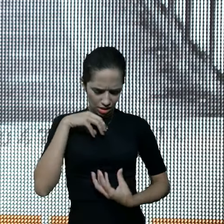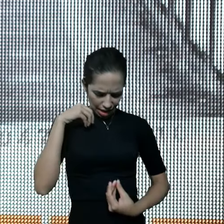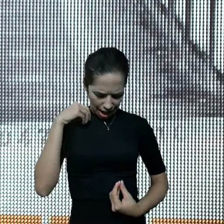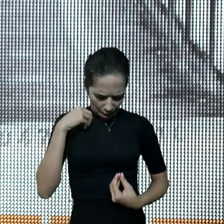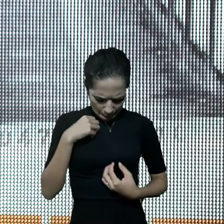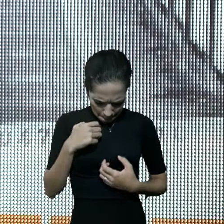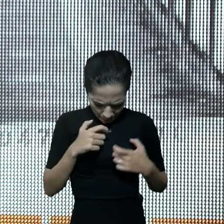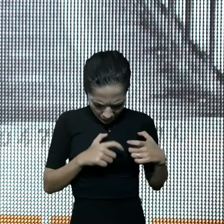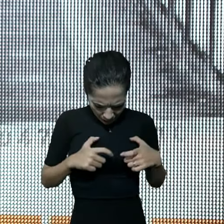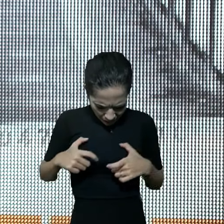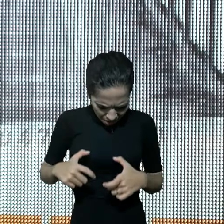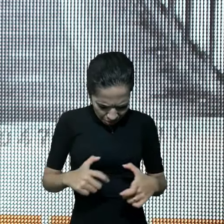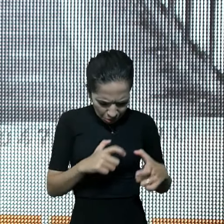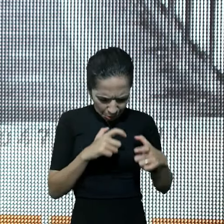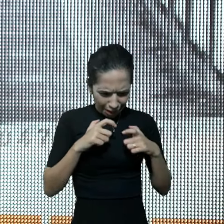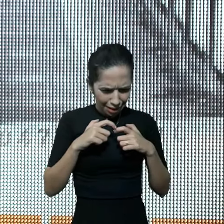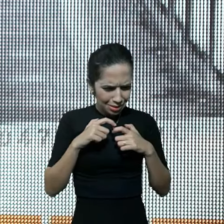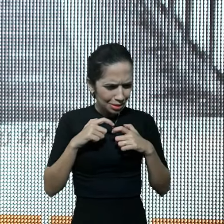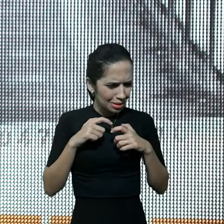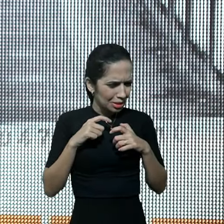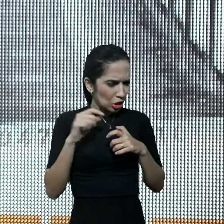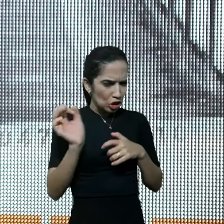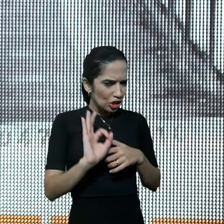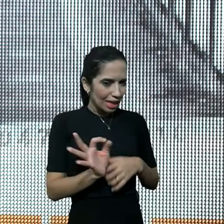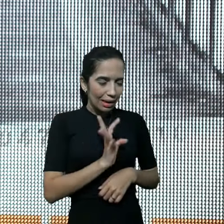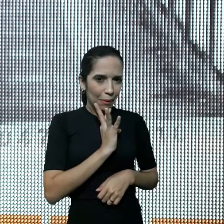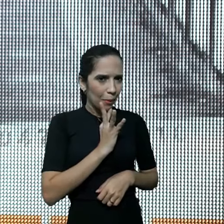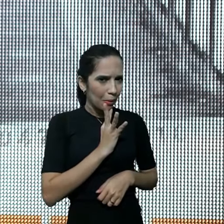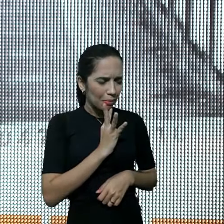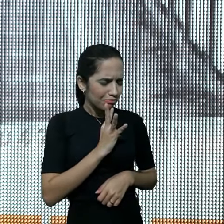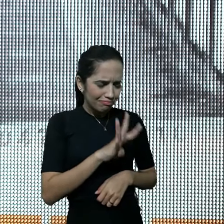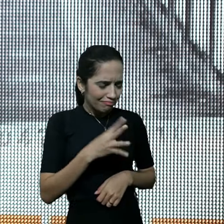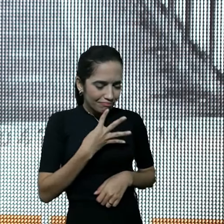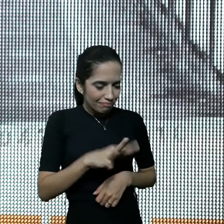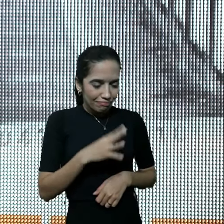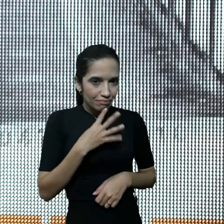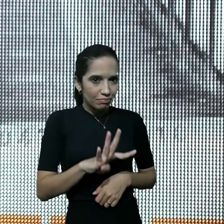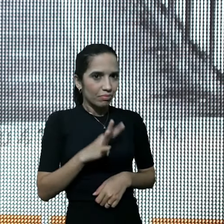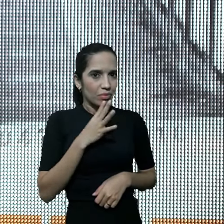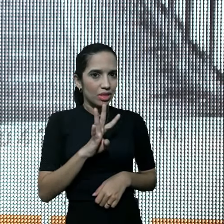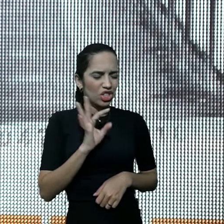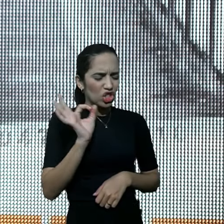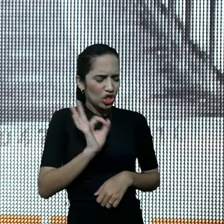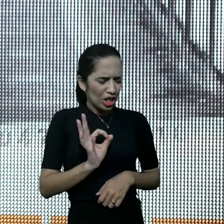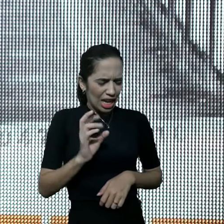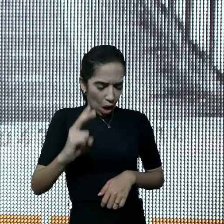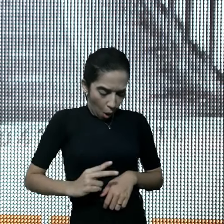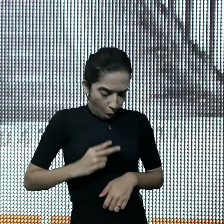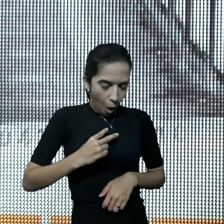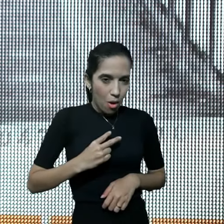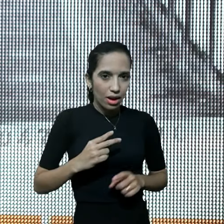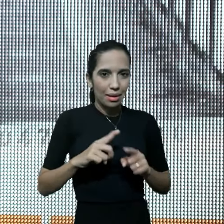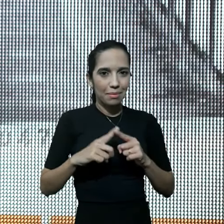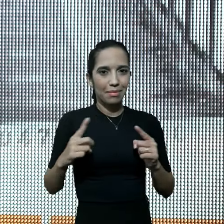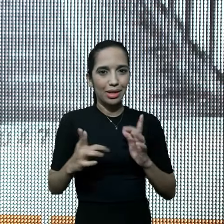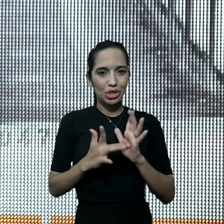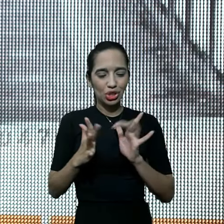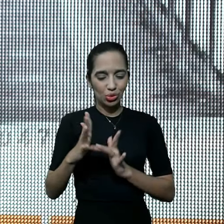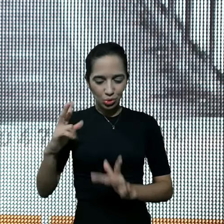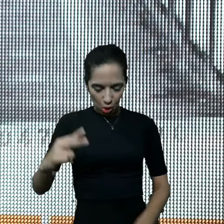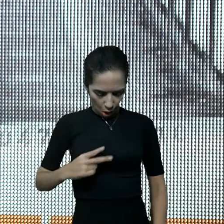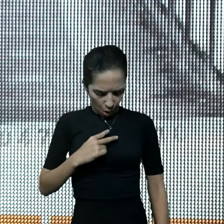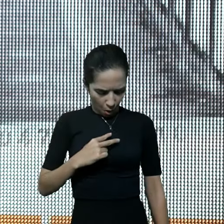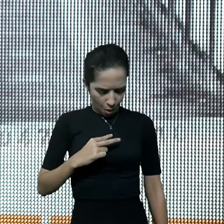lugares que ninguém vai, que ninguém penetra, que ninguém alcança, que ninguém sonda, a palavra de Deus, diz que Ele sonda, e